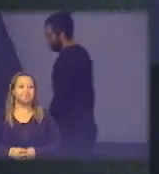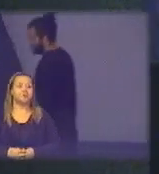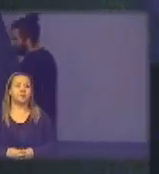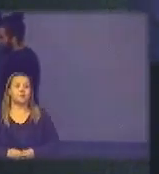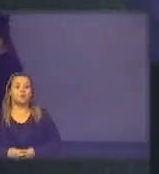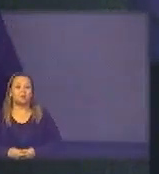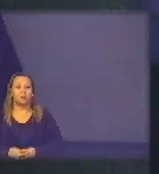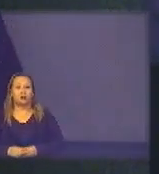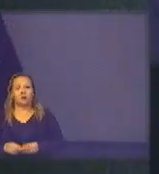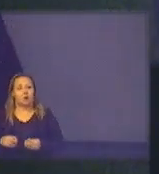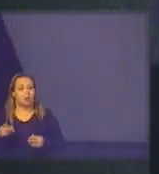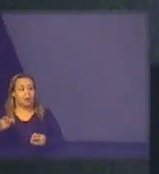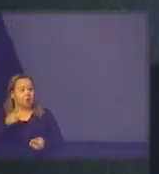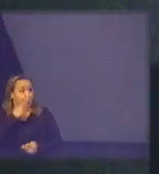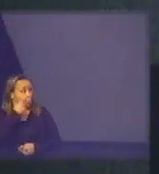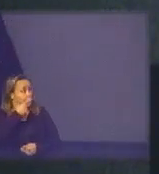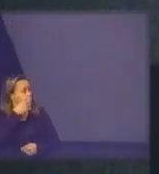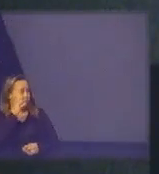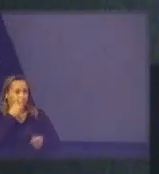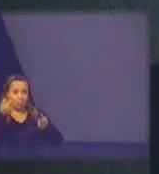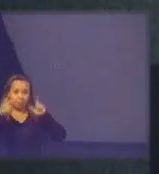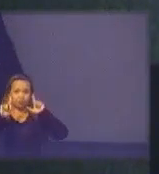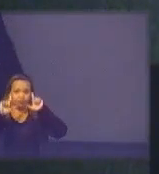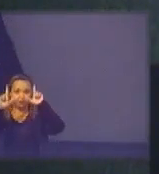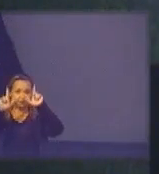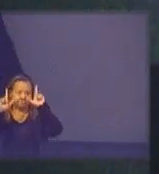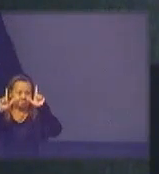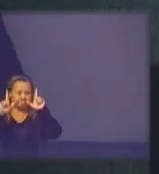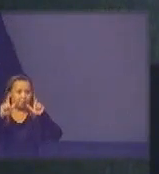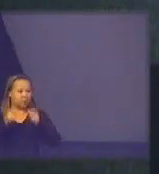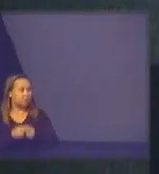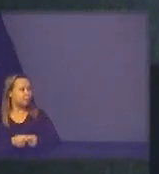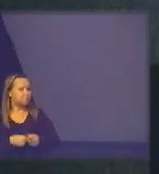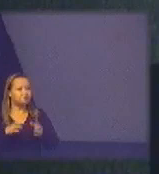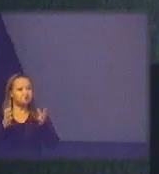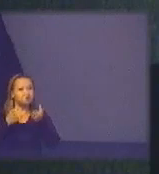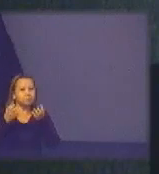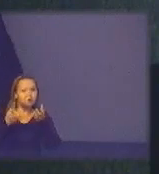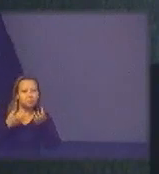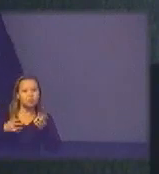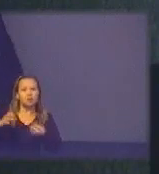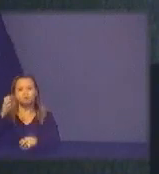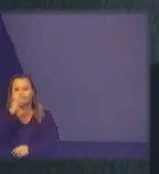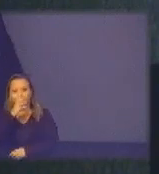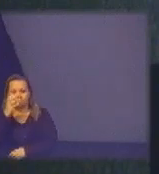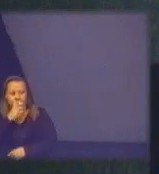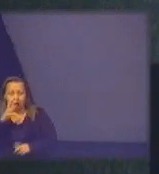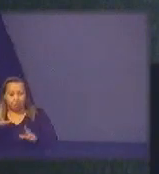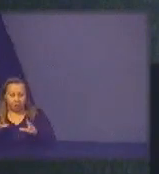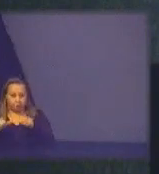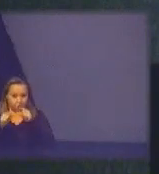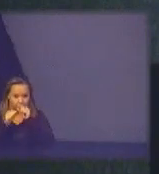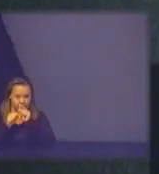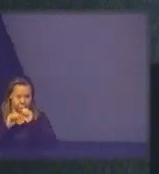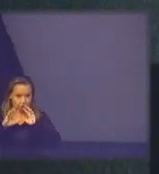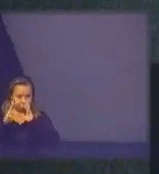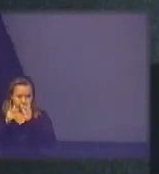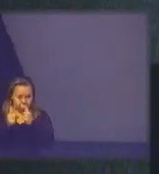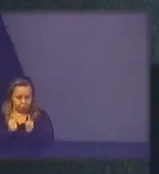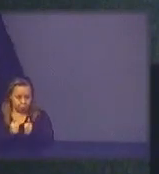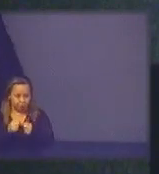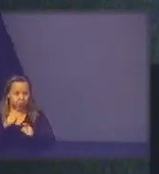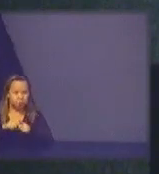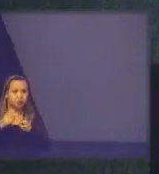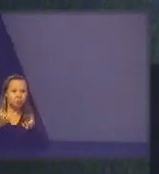seguinte eu vou passar muito rápido aqui mesmo porque eu não quero eu não quero me alongar em algumas coisas que talvez não tenham aderência tão direta